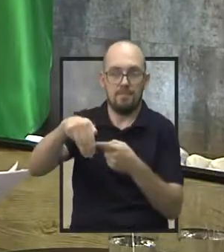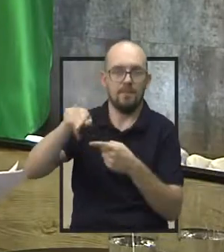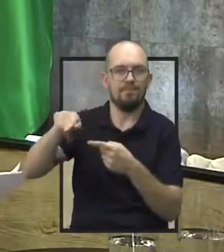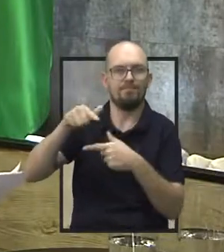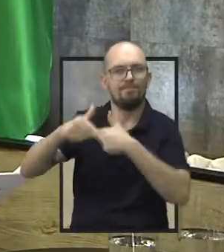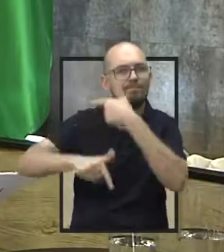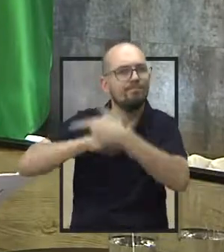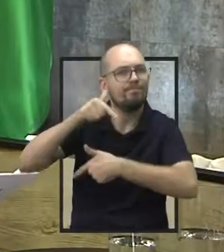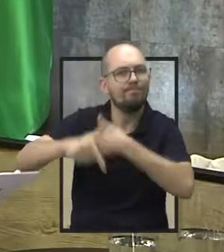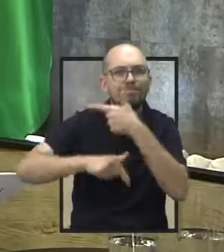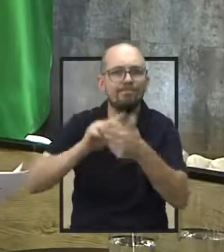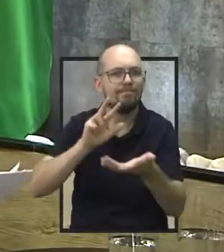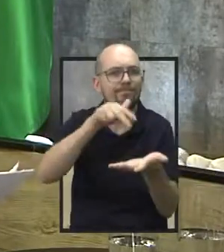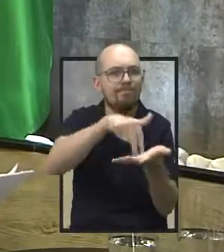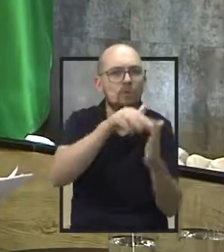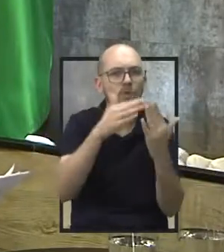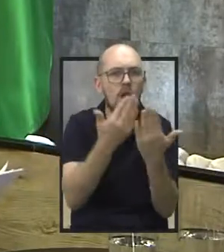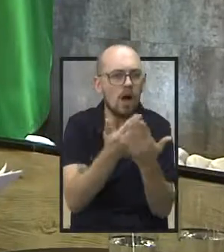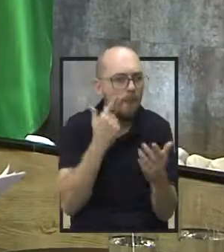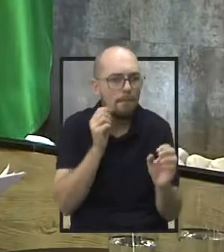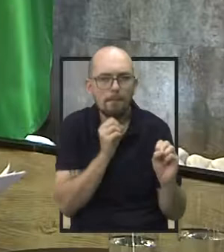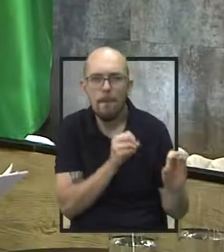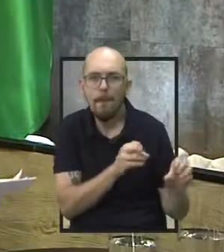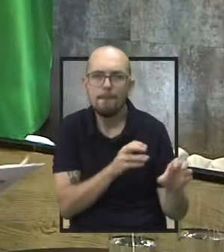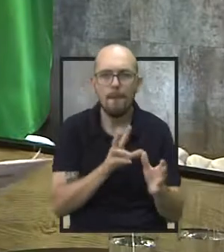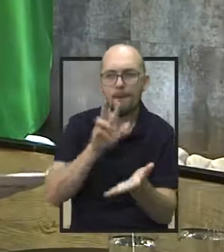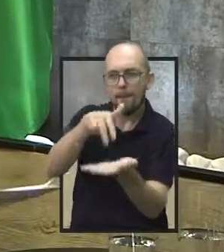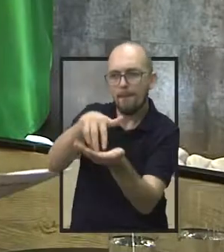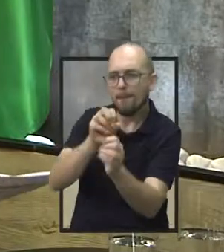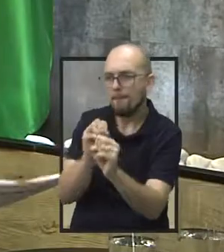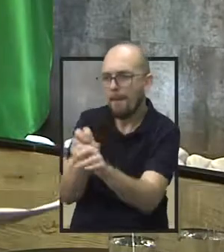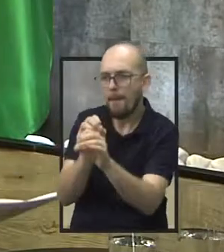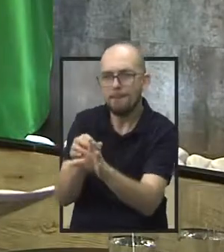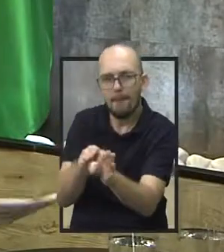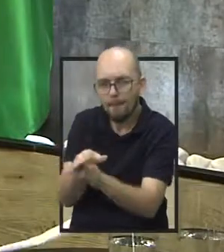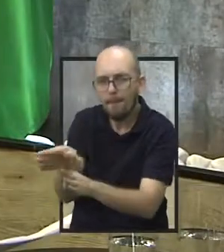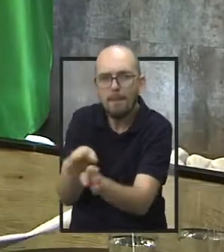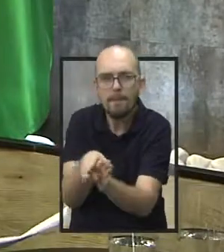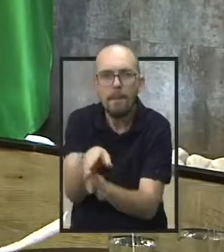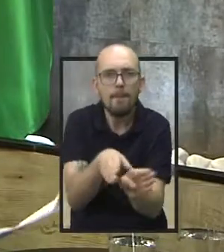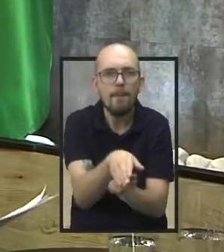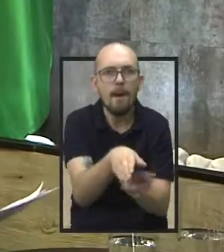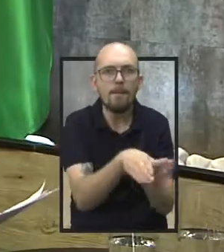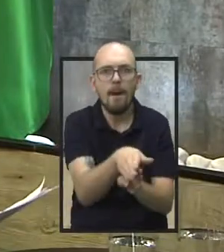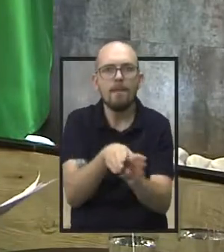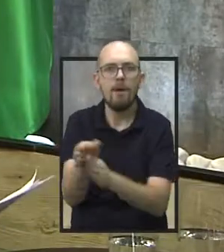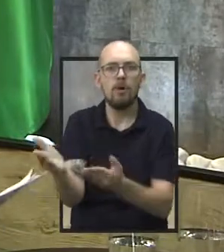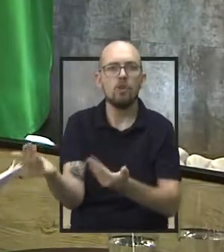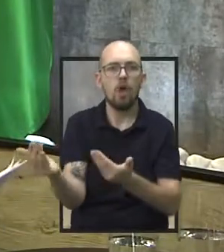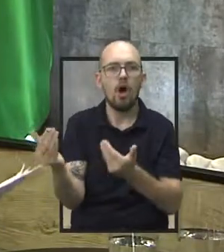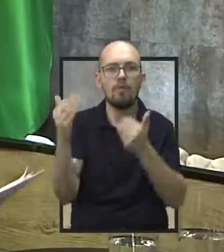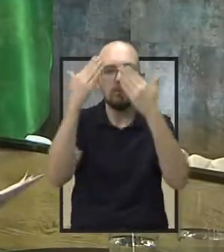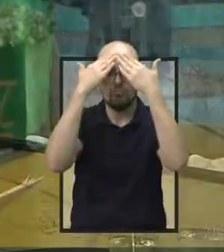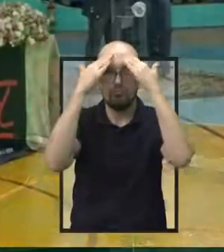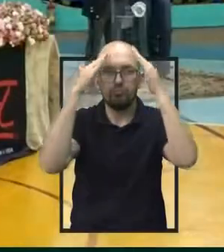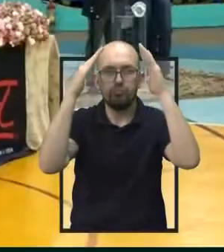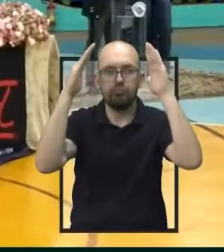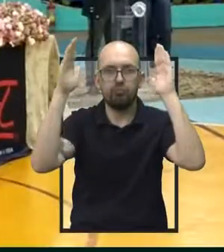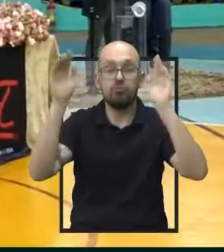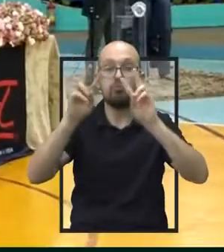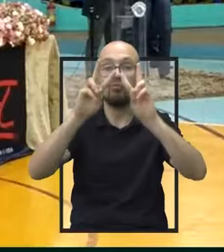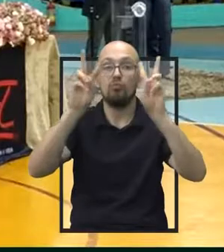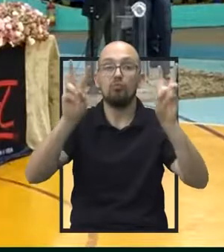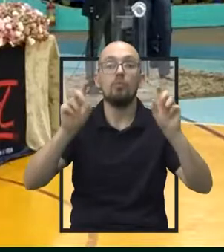ela tem feito um trabalho tão importante em encaminhamento da nossa juventude para o caminho do bem,